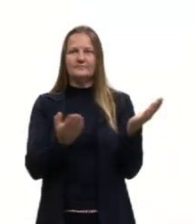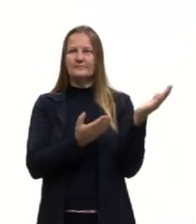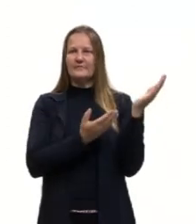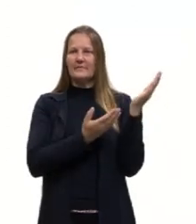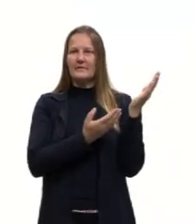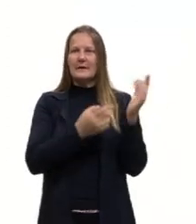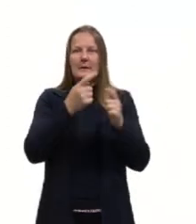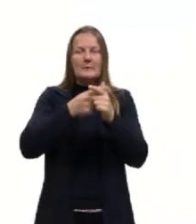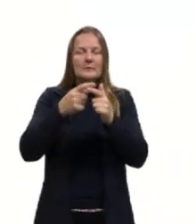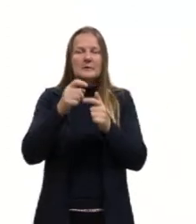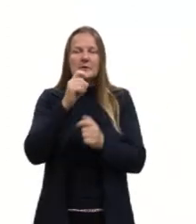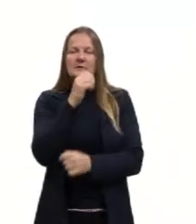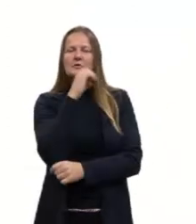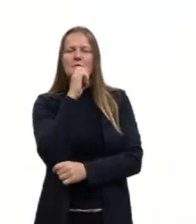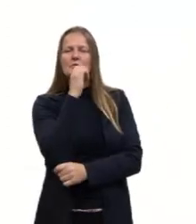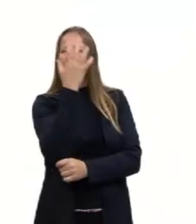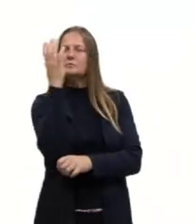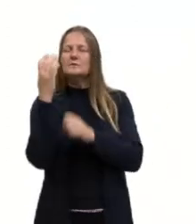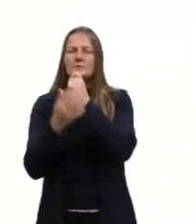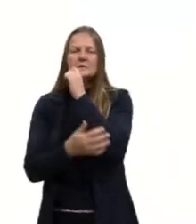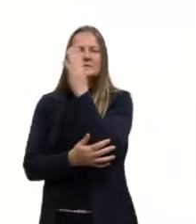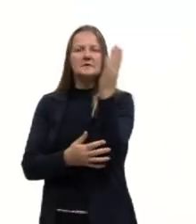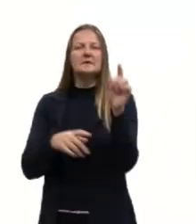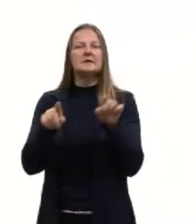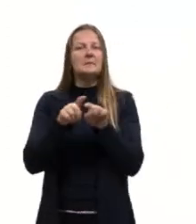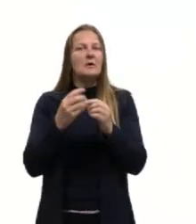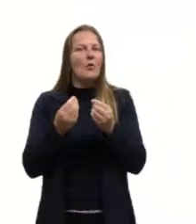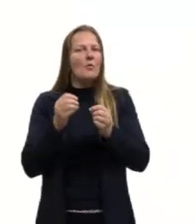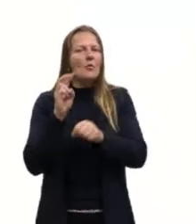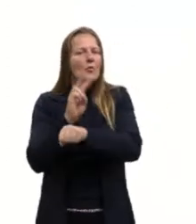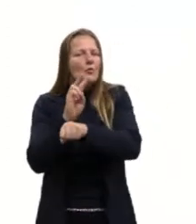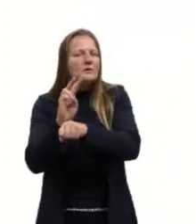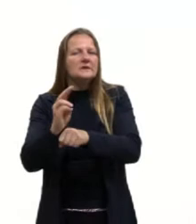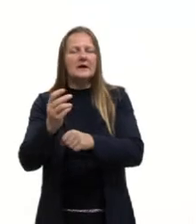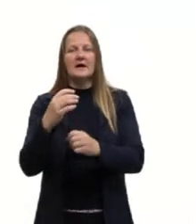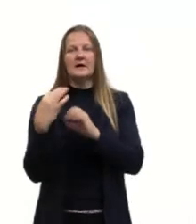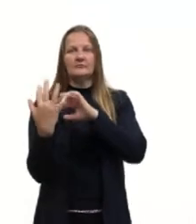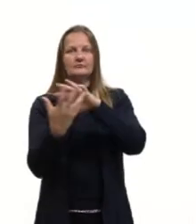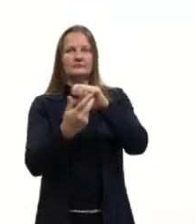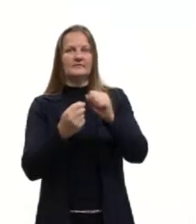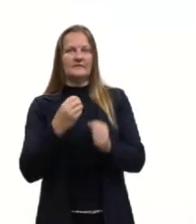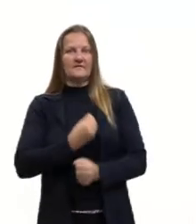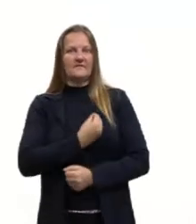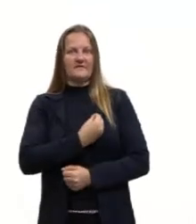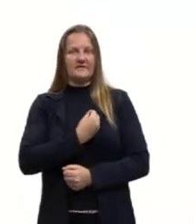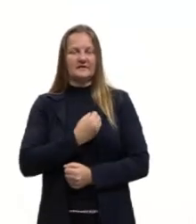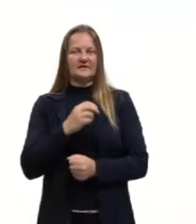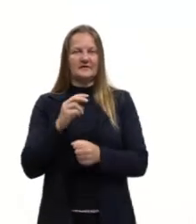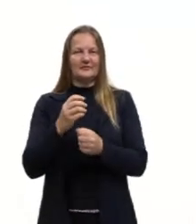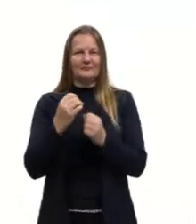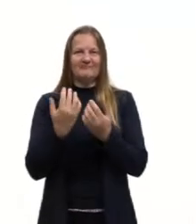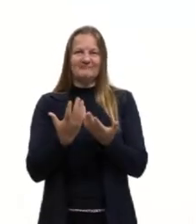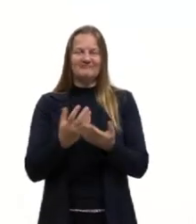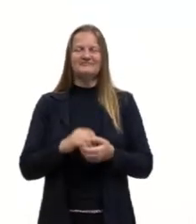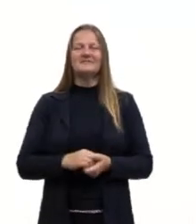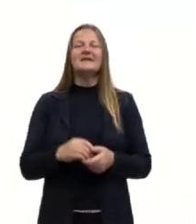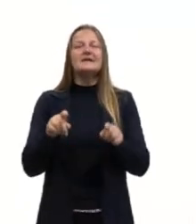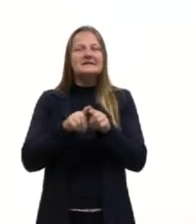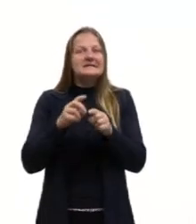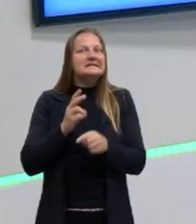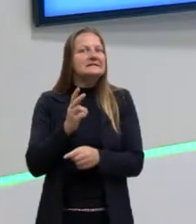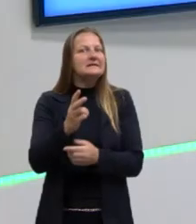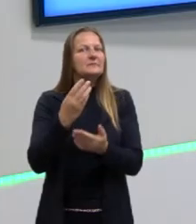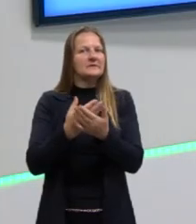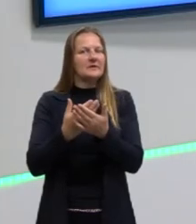problemas ambientais e também às medidas de conservação. E cai muito, né? Já falei para vocês nas aulas